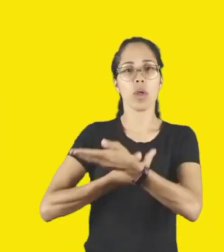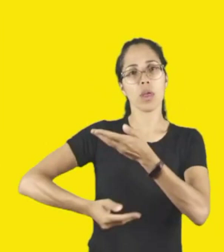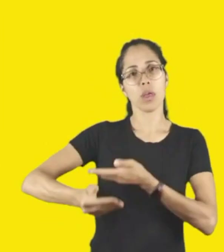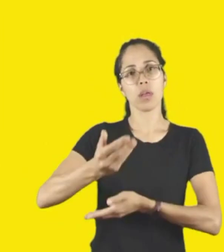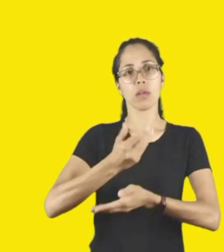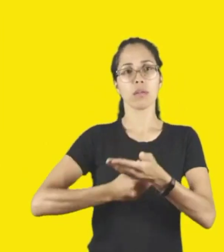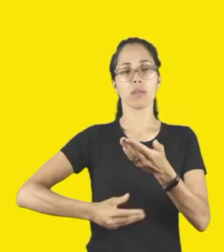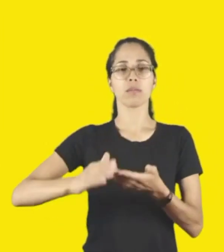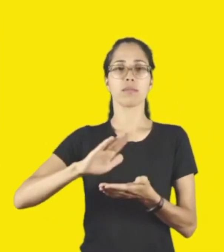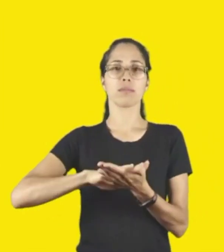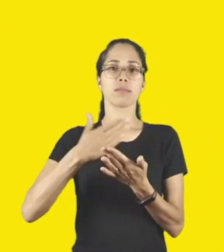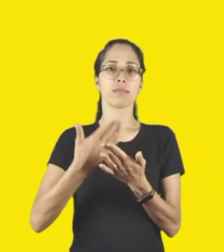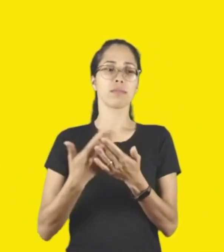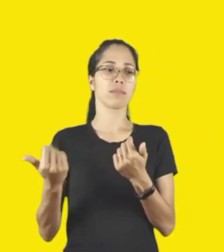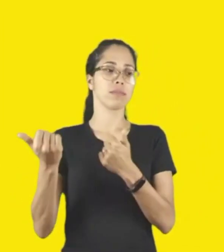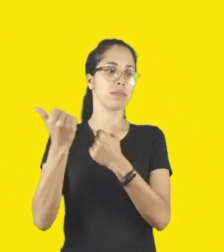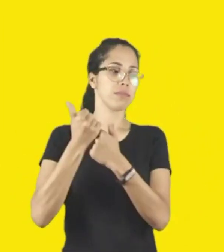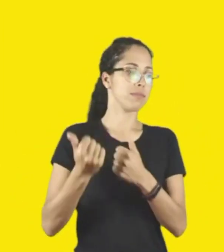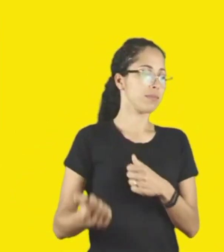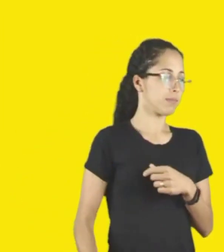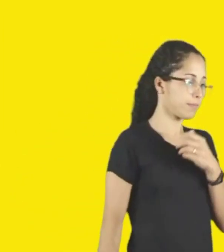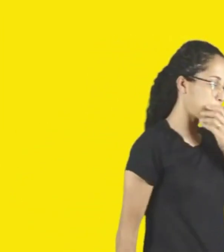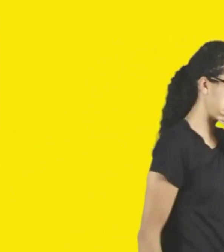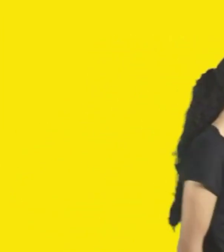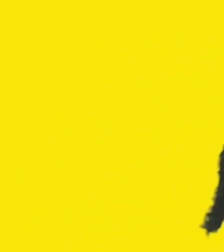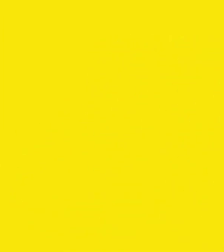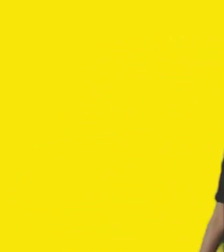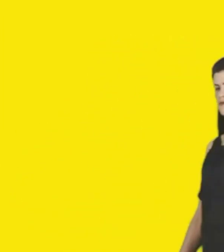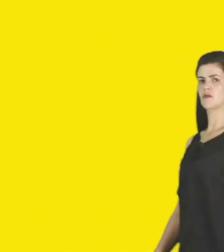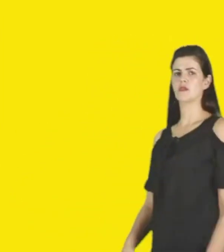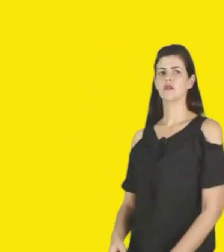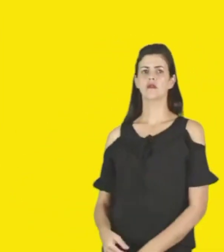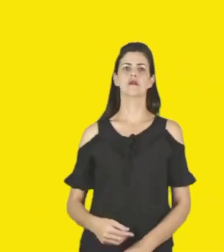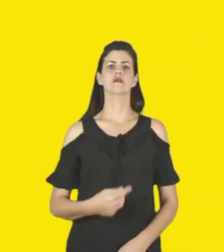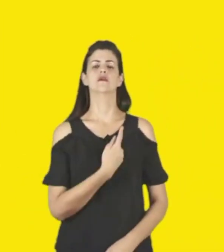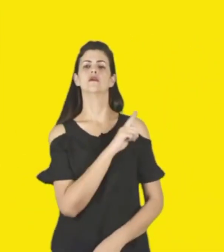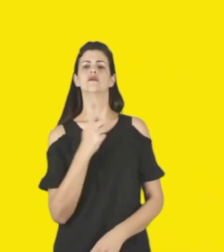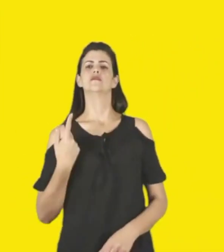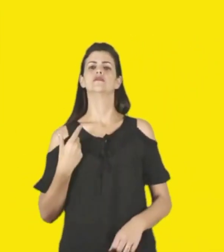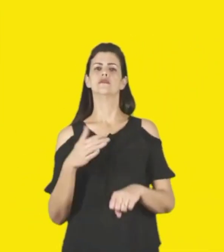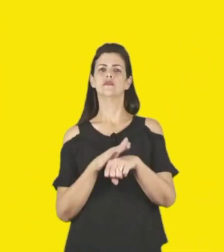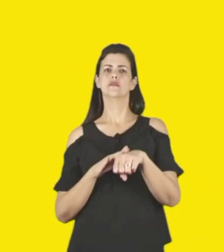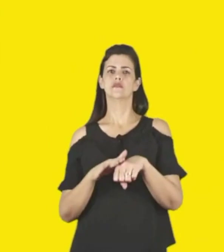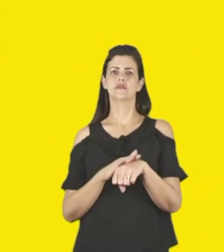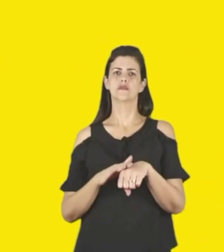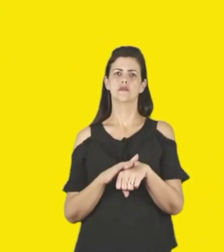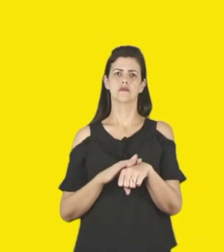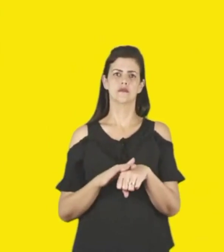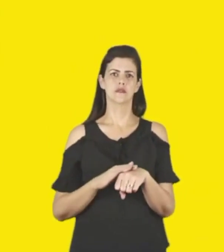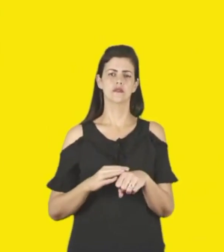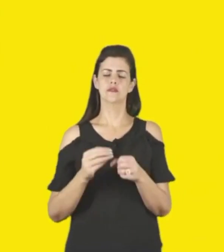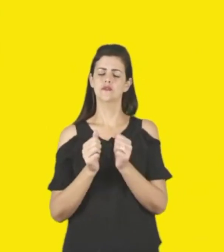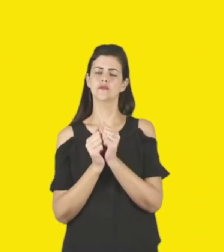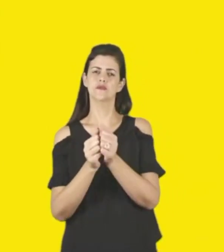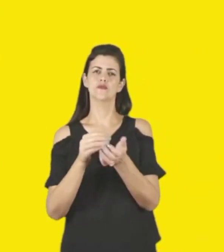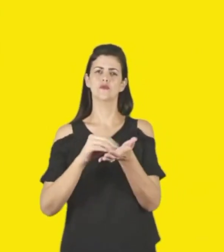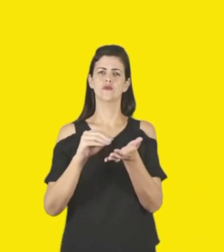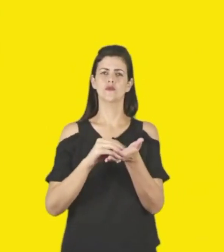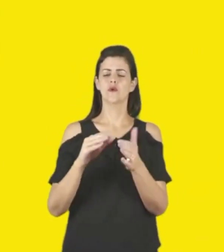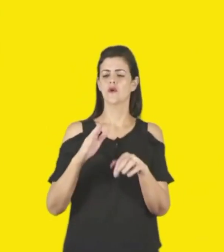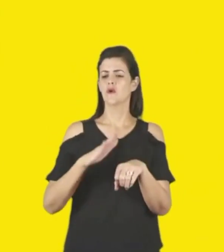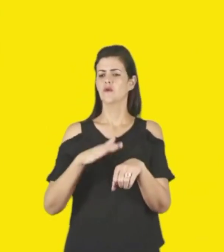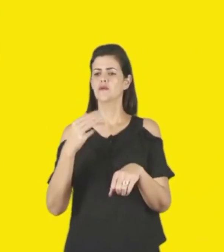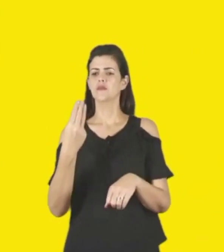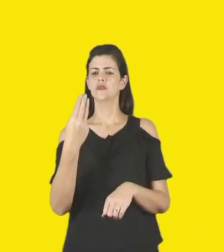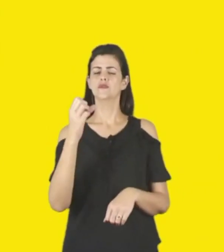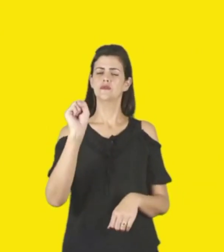e a secretária agora há pouco, mais de 85% dessa programação que compõe